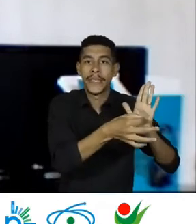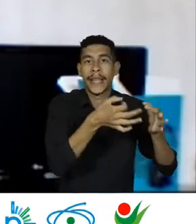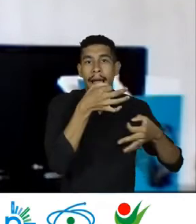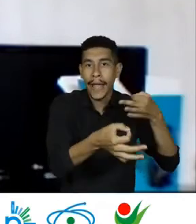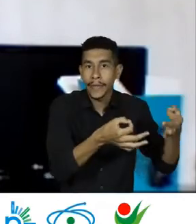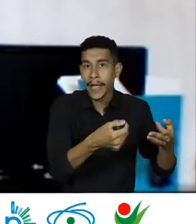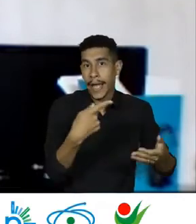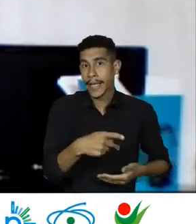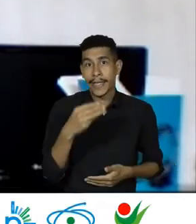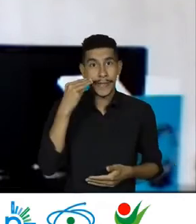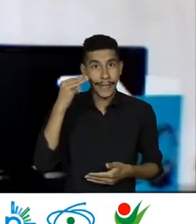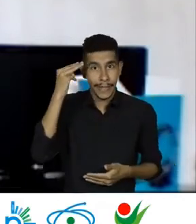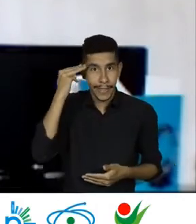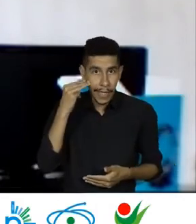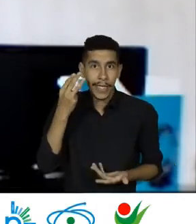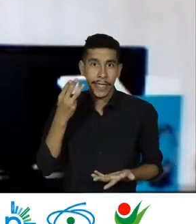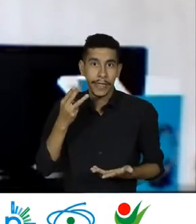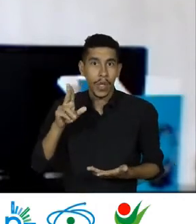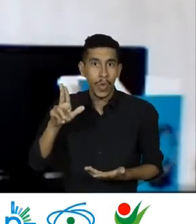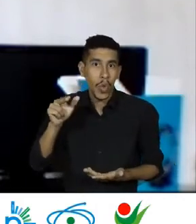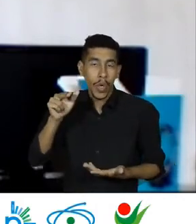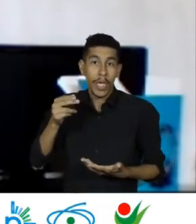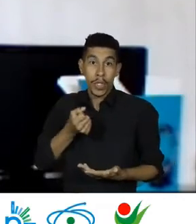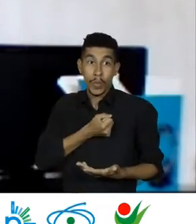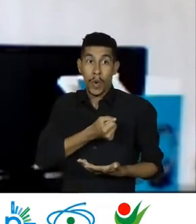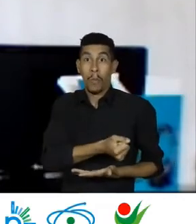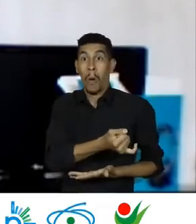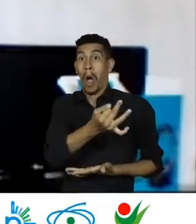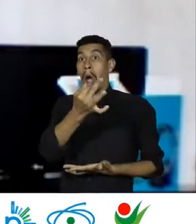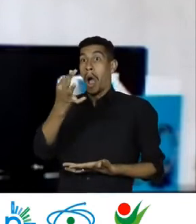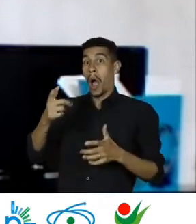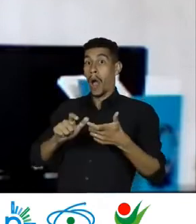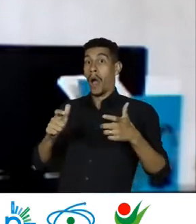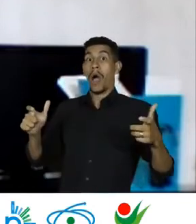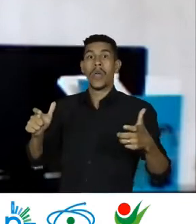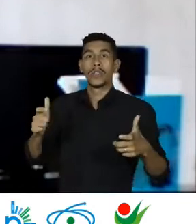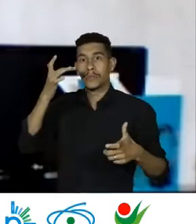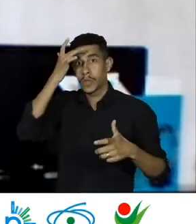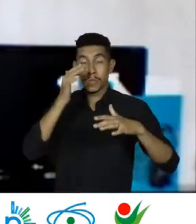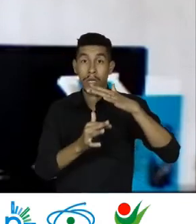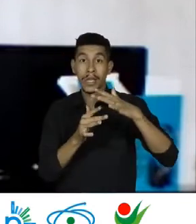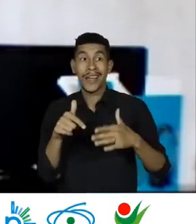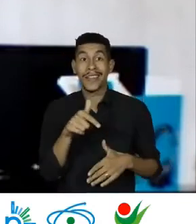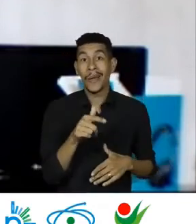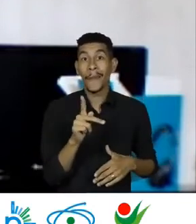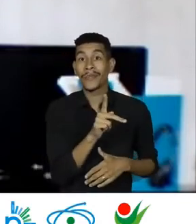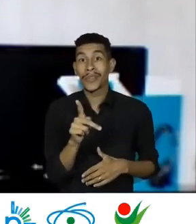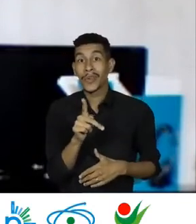Nunca teve Esse grande número De imigrantes Que os professores Se sentiram Despreparados